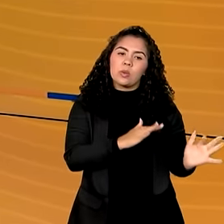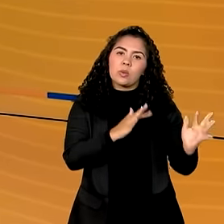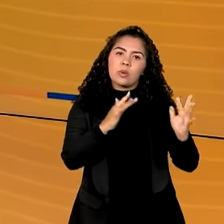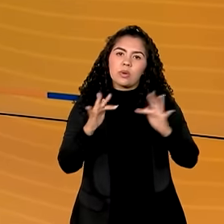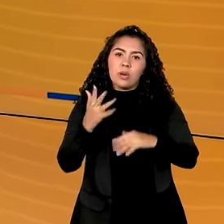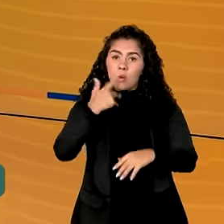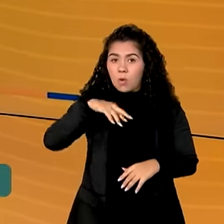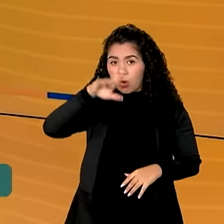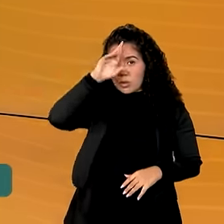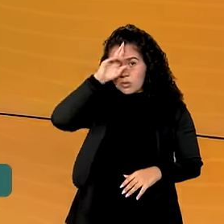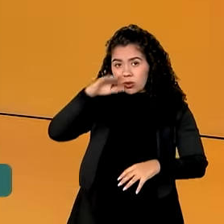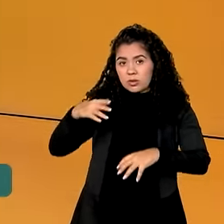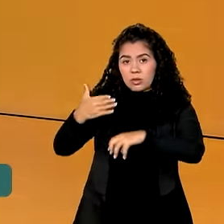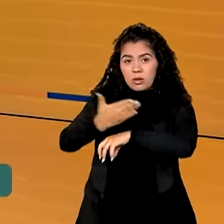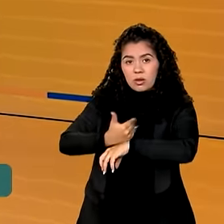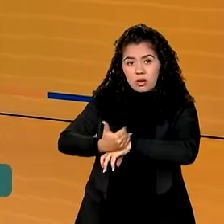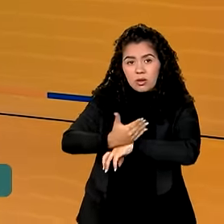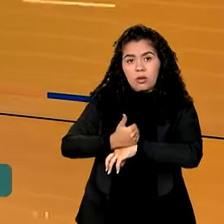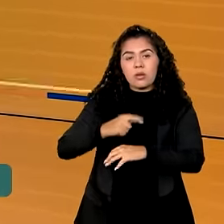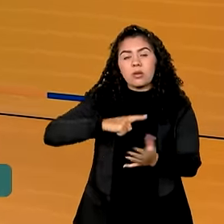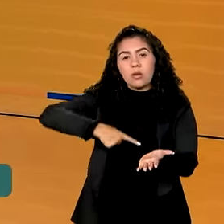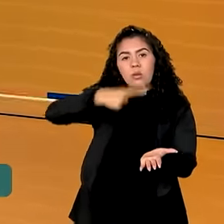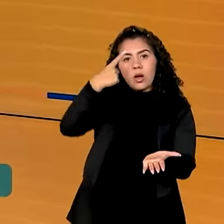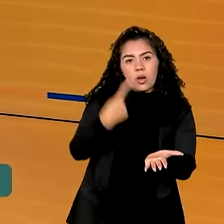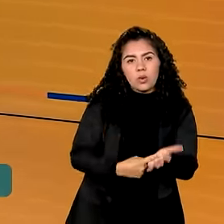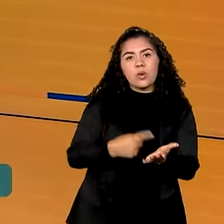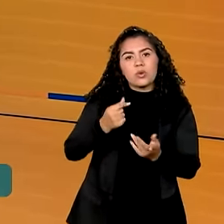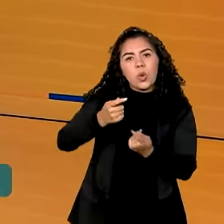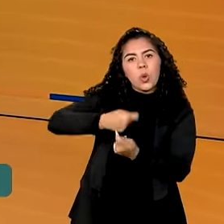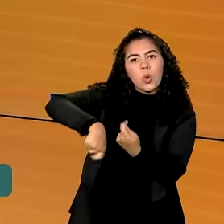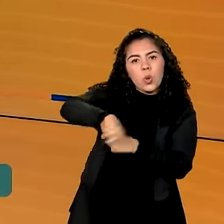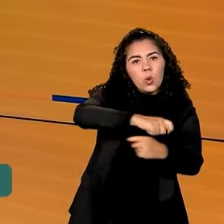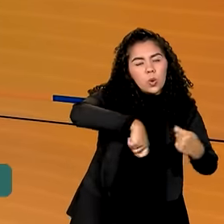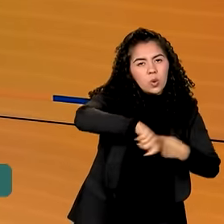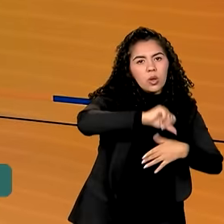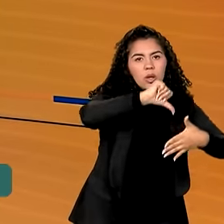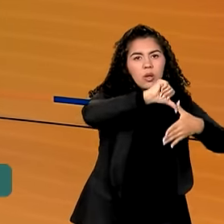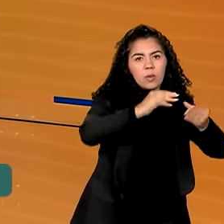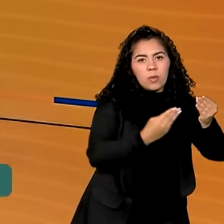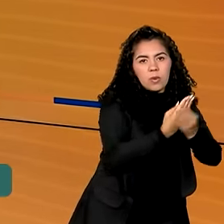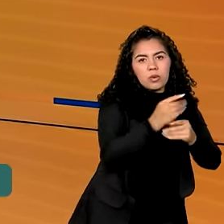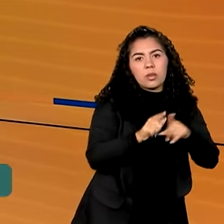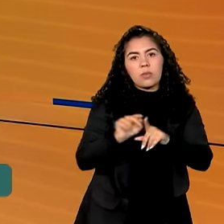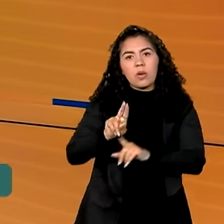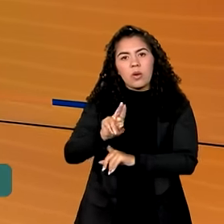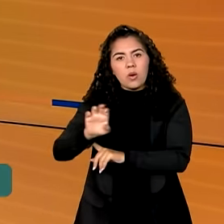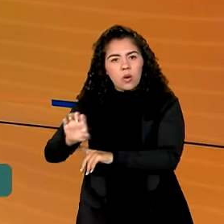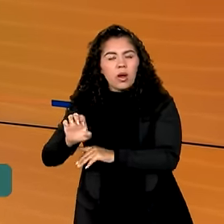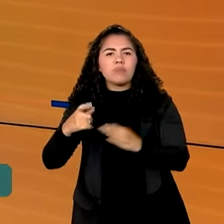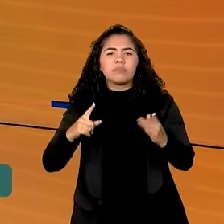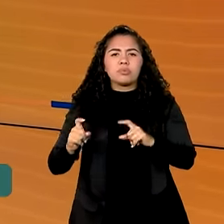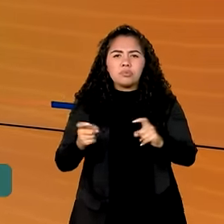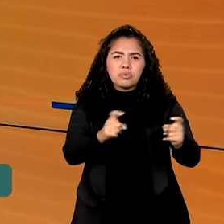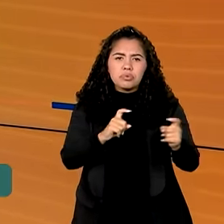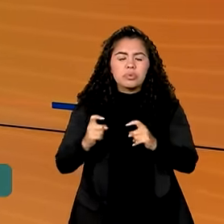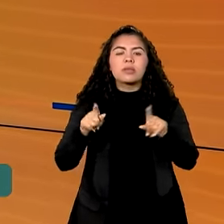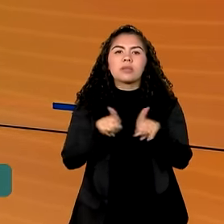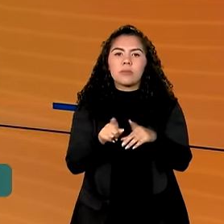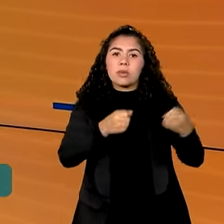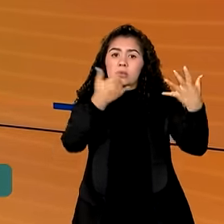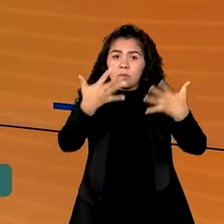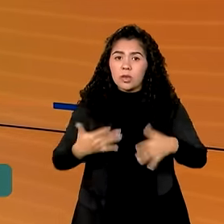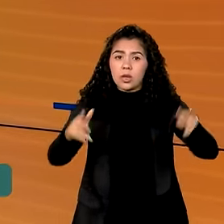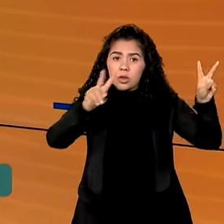no Itamaraty, o acordo de livre comércio entre Mercosul e União Europeia voltou a ser debatido. Lula também falou sobre o